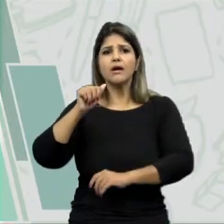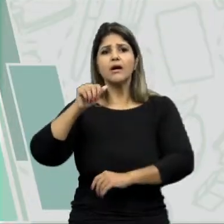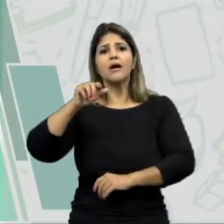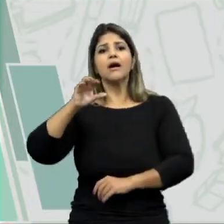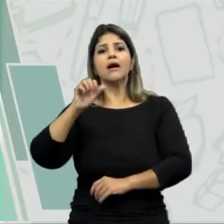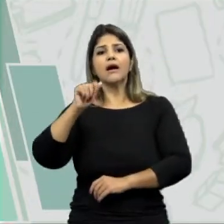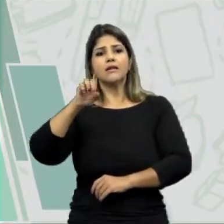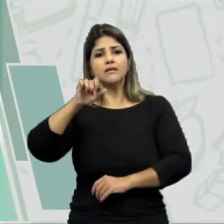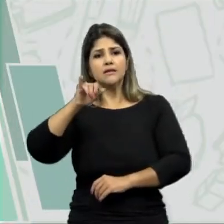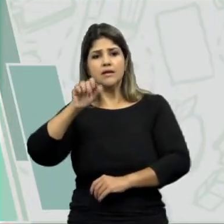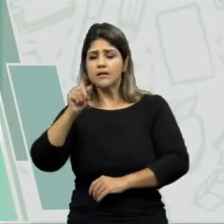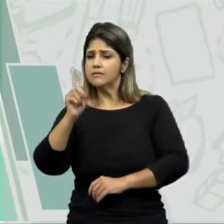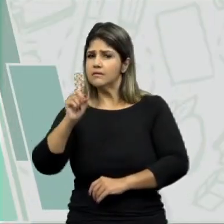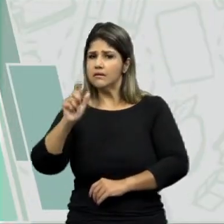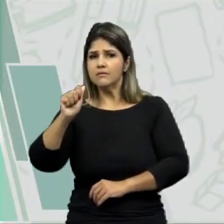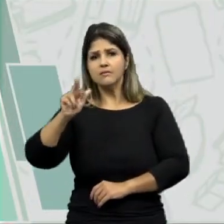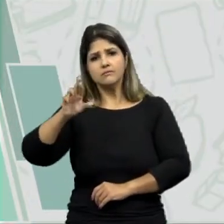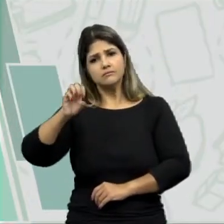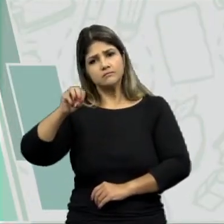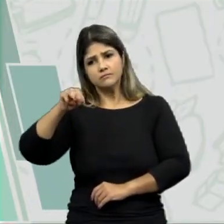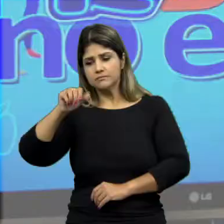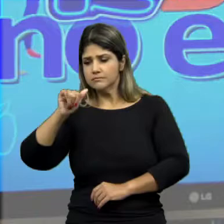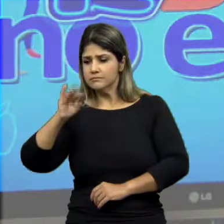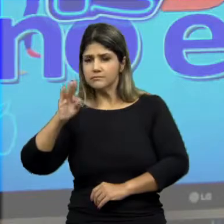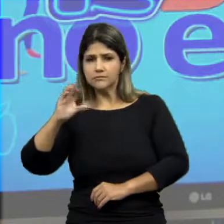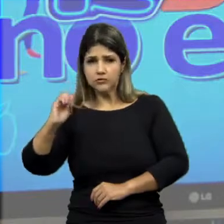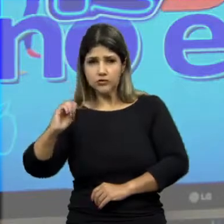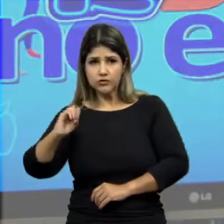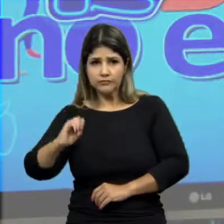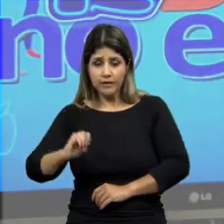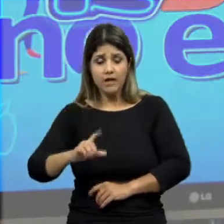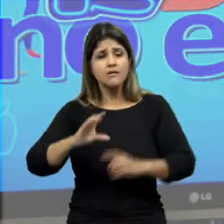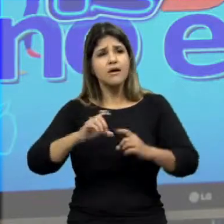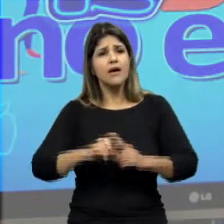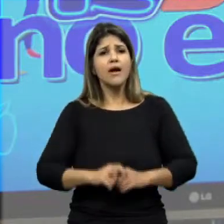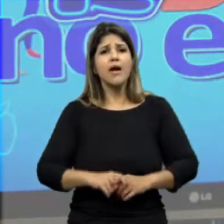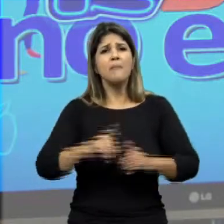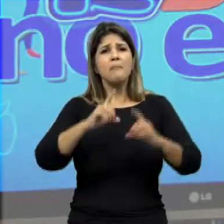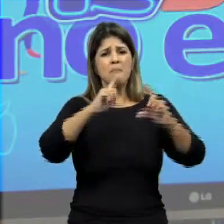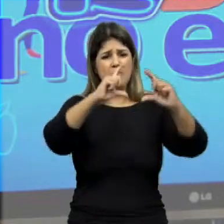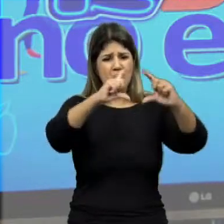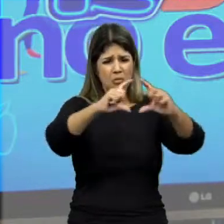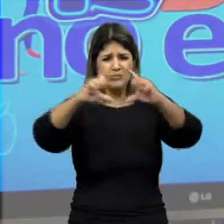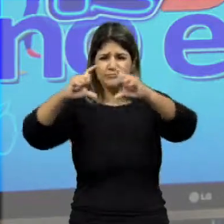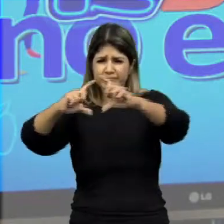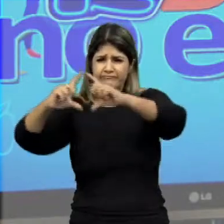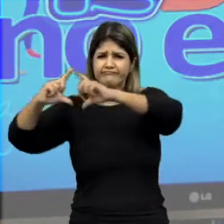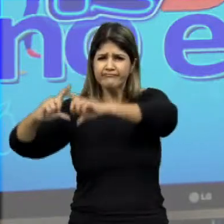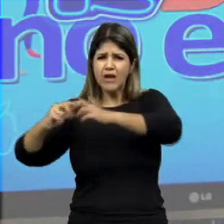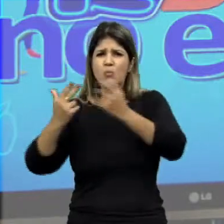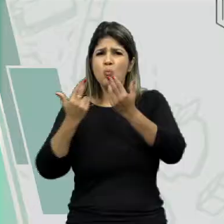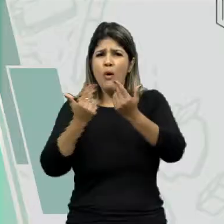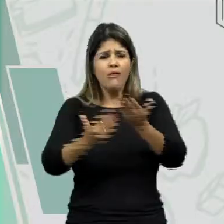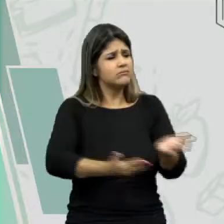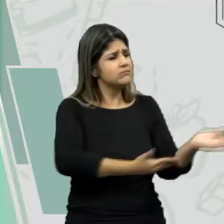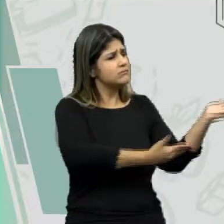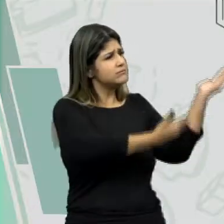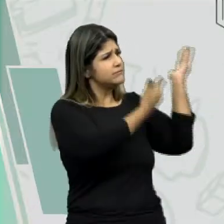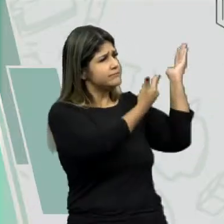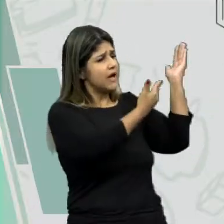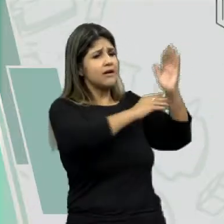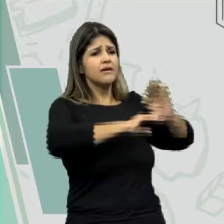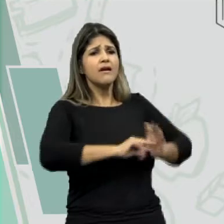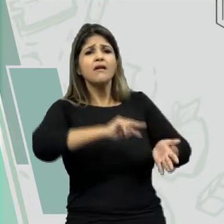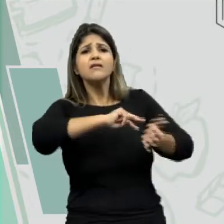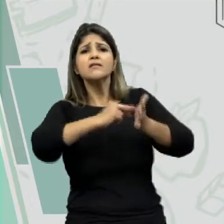cadeia não aromática. Simples assim, os três anéis, eu coloquei, pessoal, é o mesmo composto, só que são